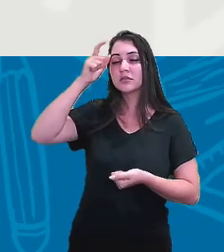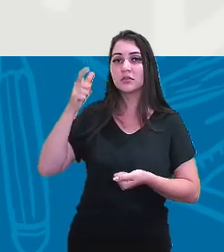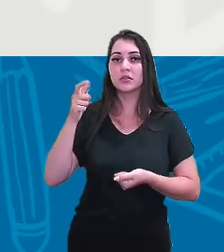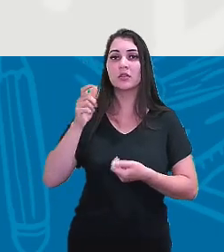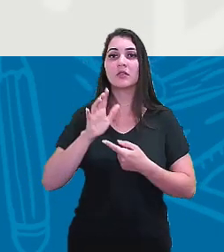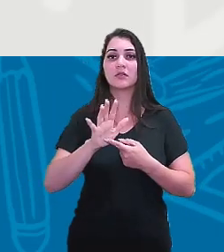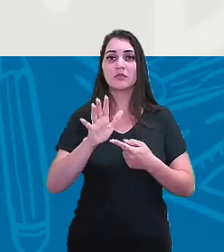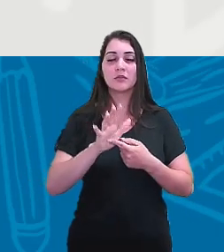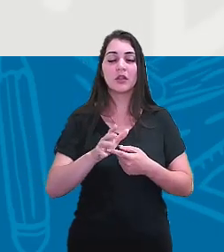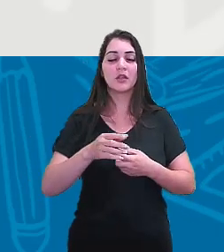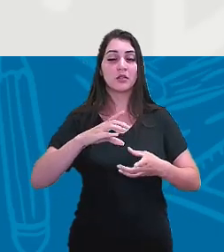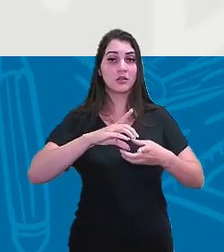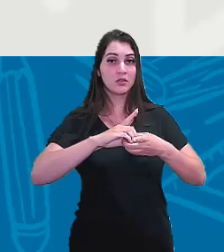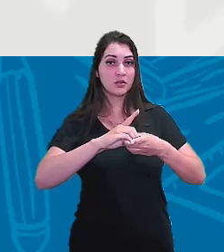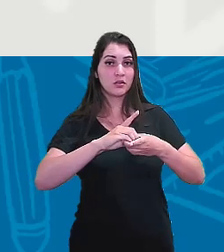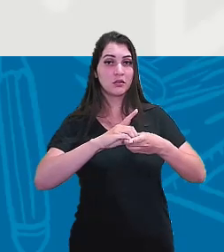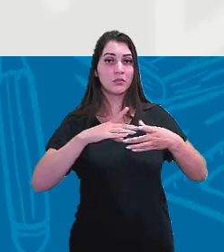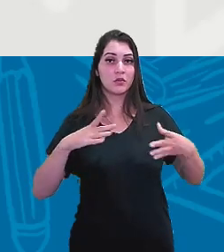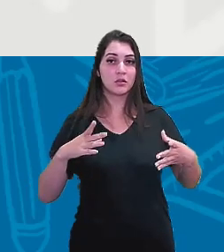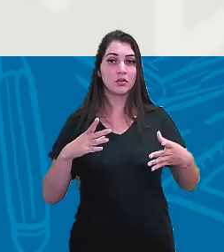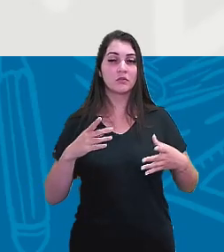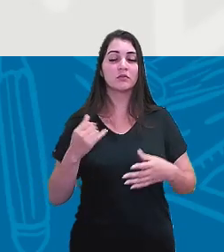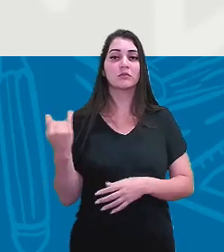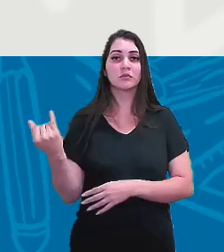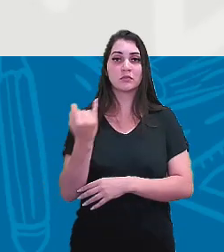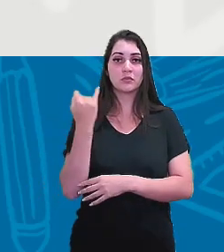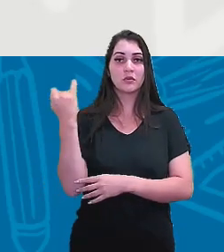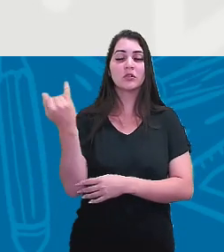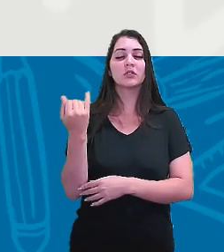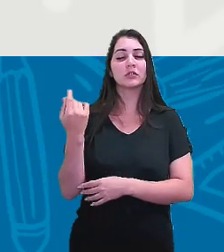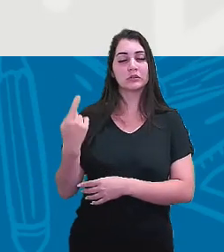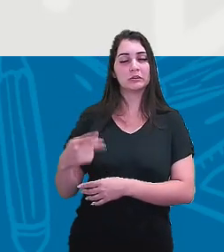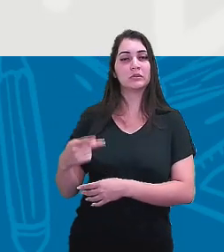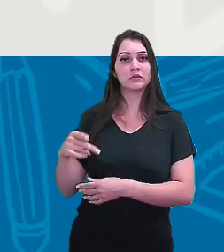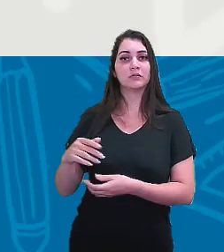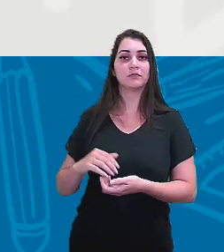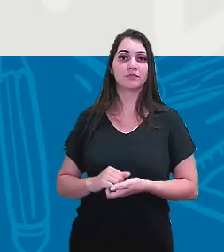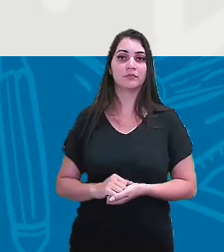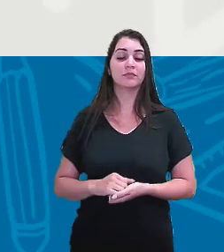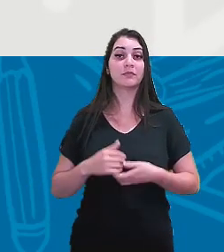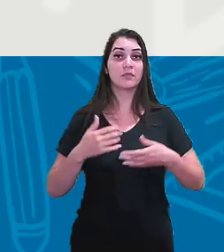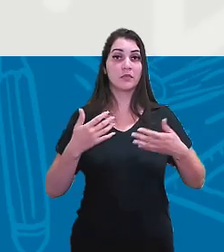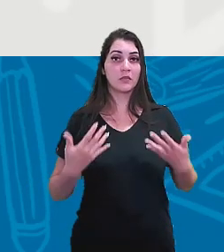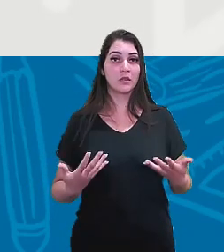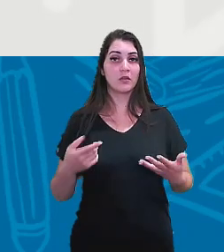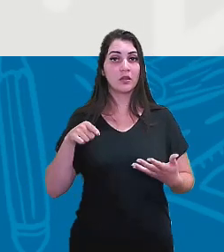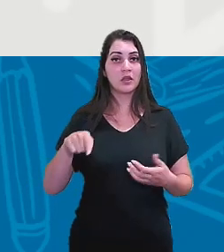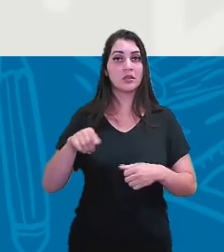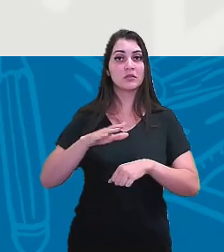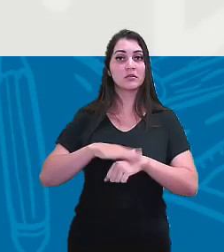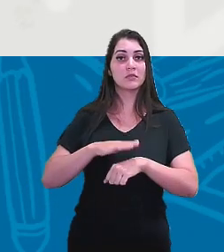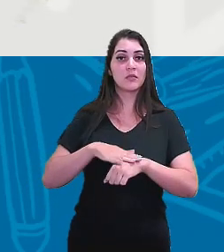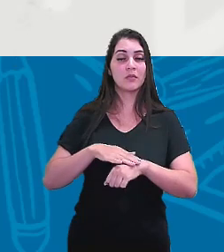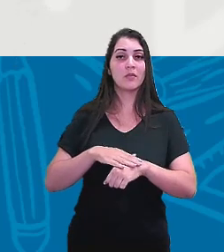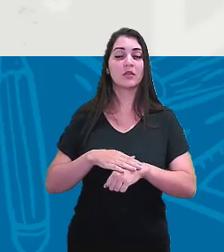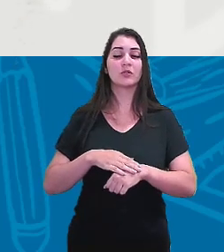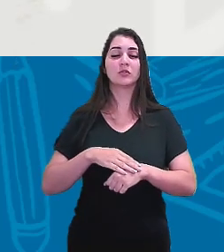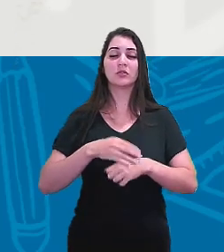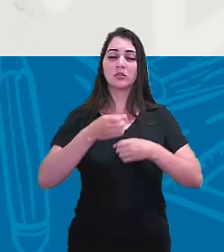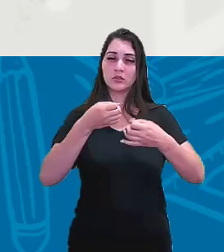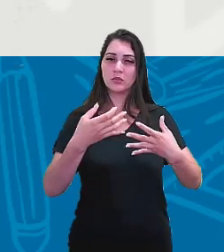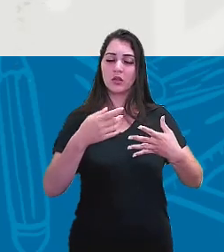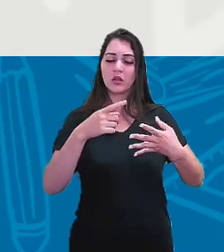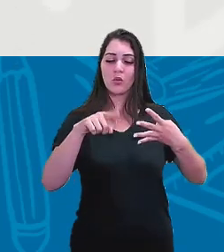liberdade e democracia foram fundamentais para isso. Então, esse período que a gente chama de Quarta